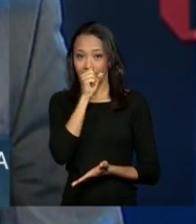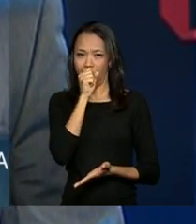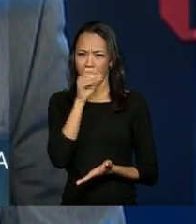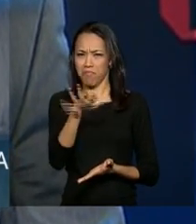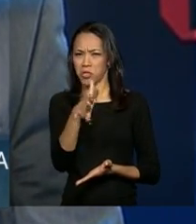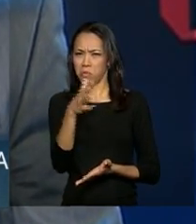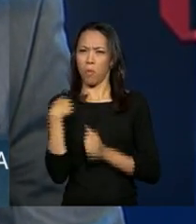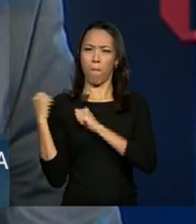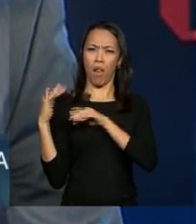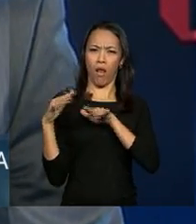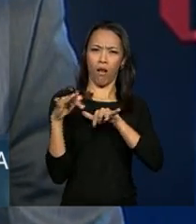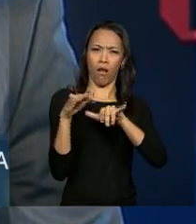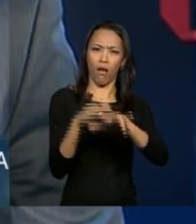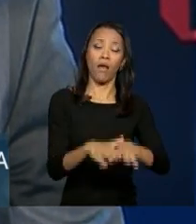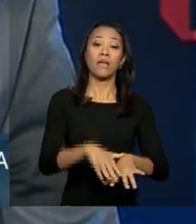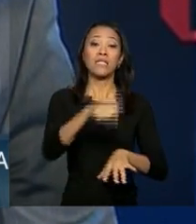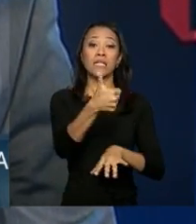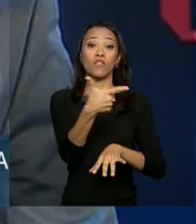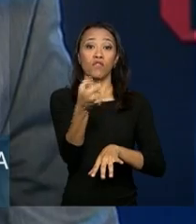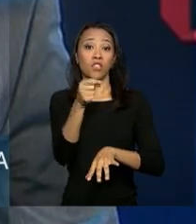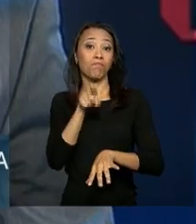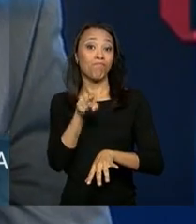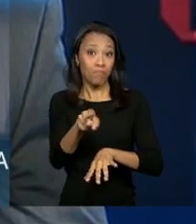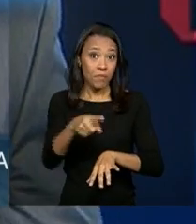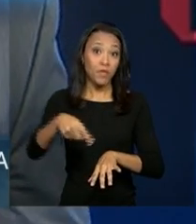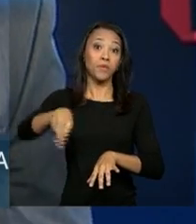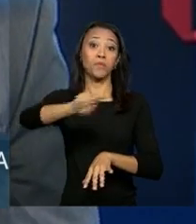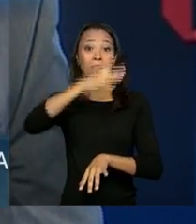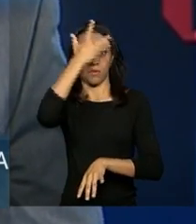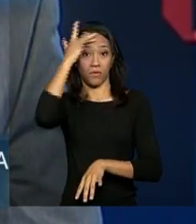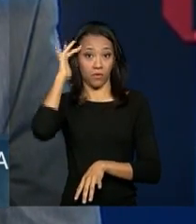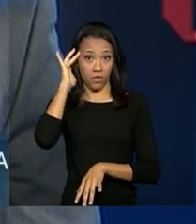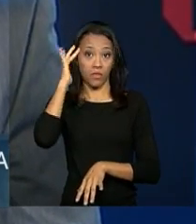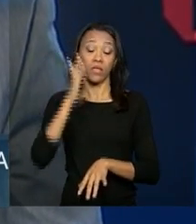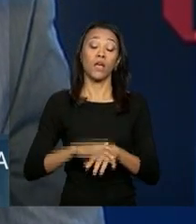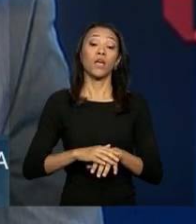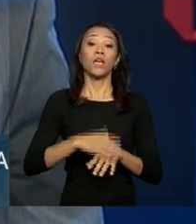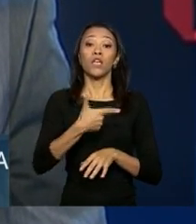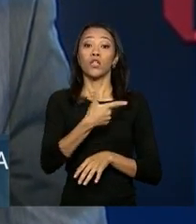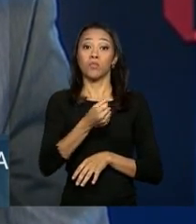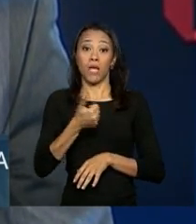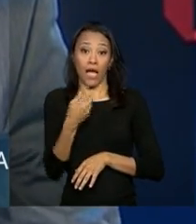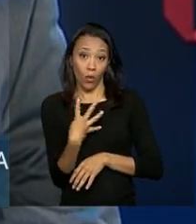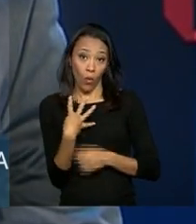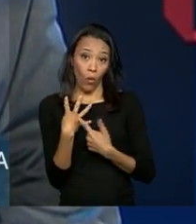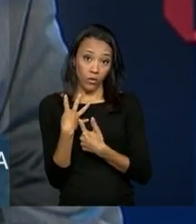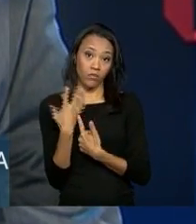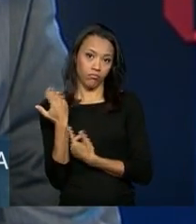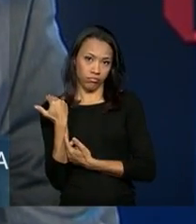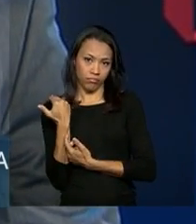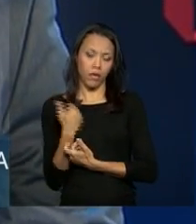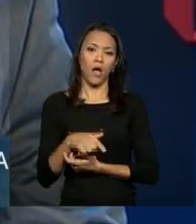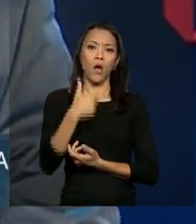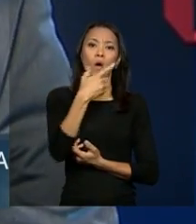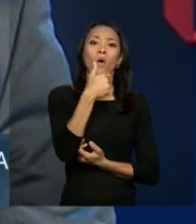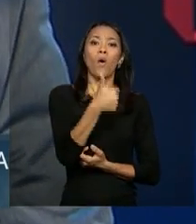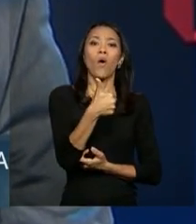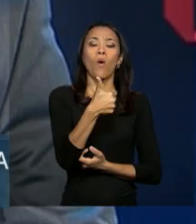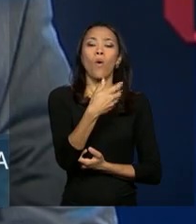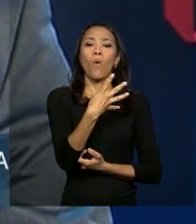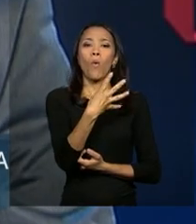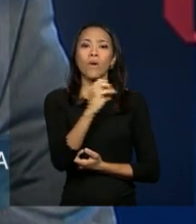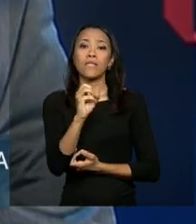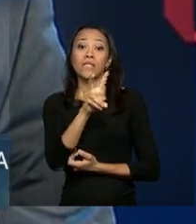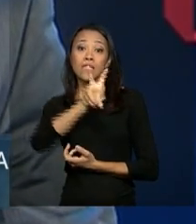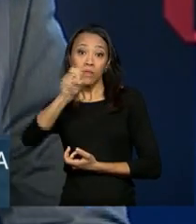passar por aqui cerca de 120 mil pessoas. Na edição de 2014, foram gerados 450 milhões de